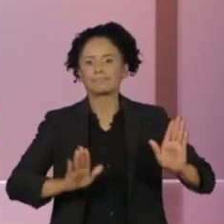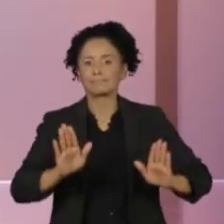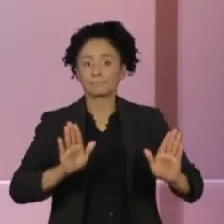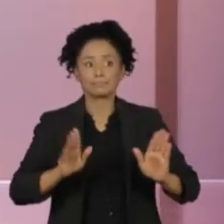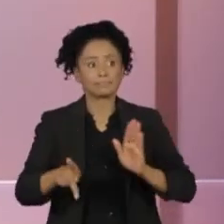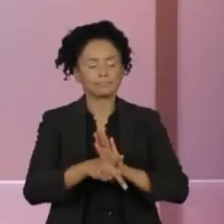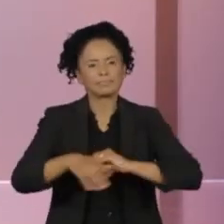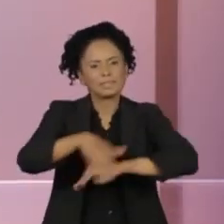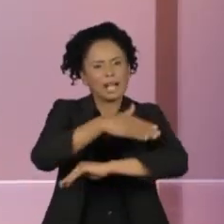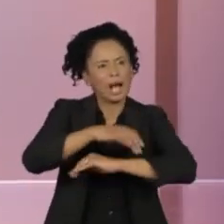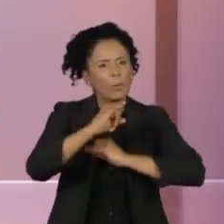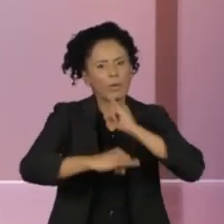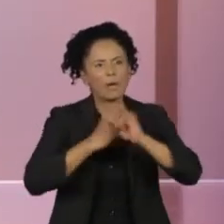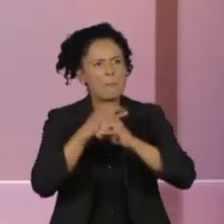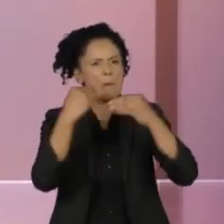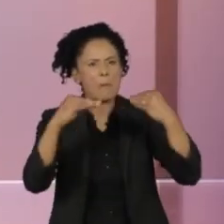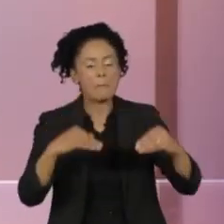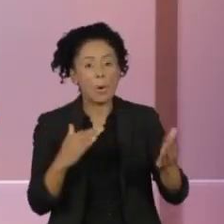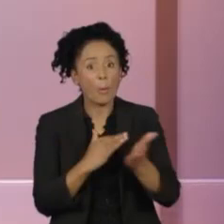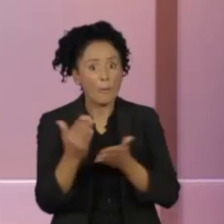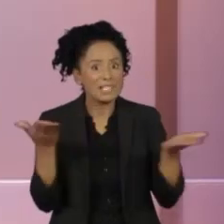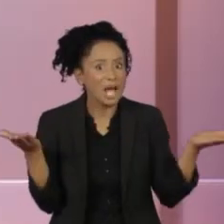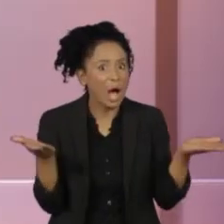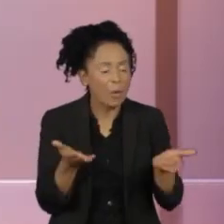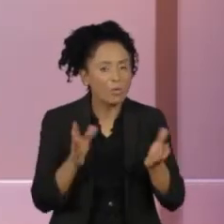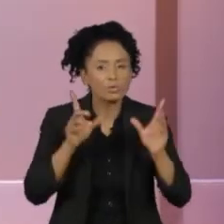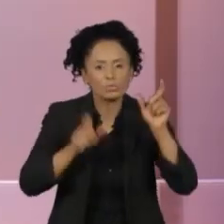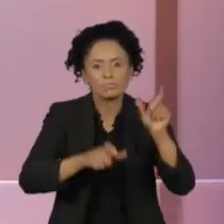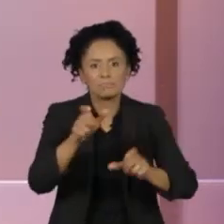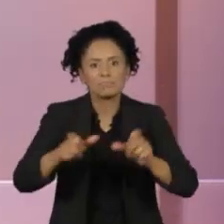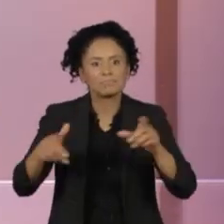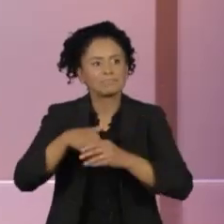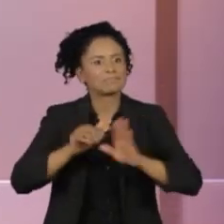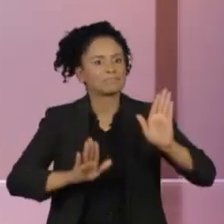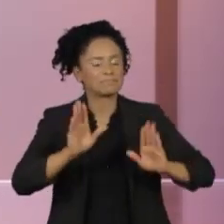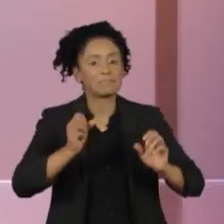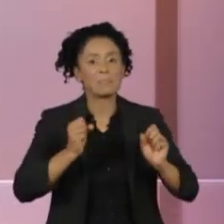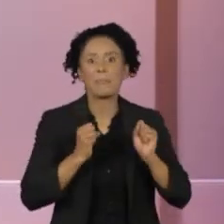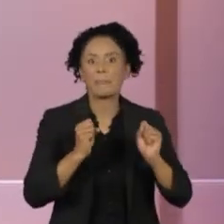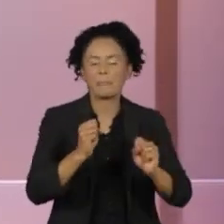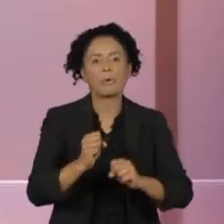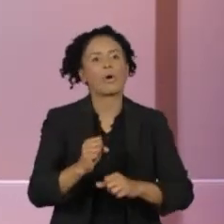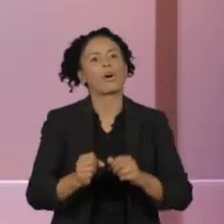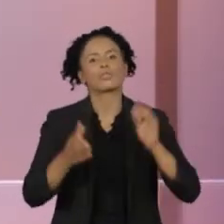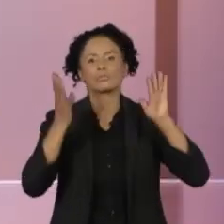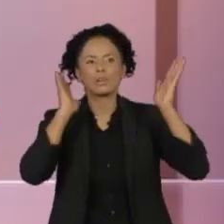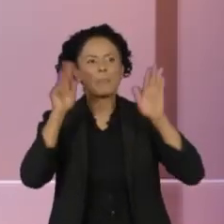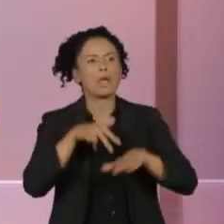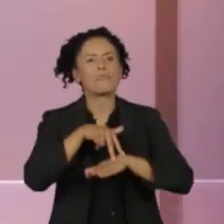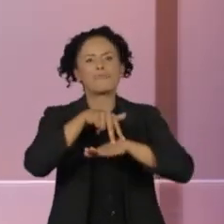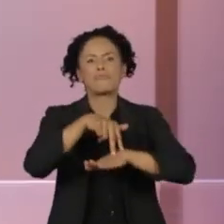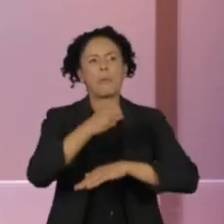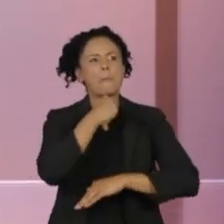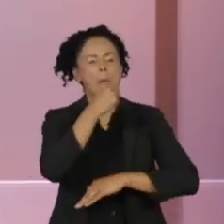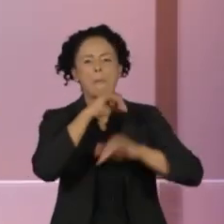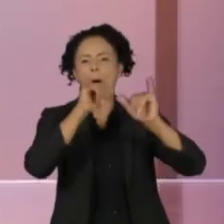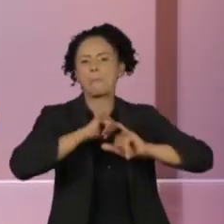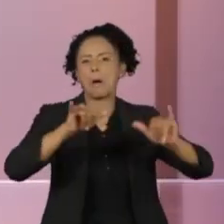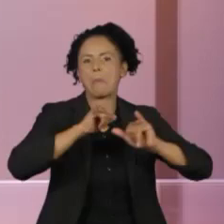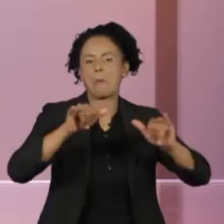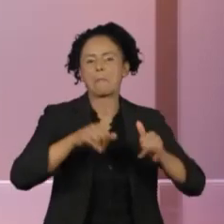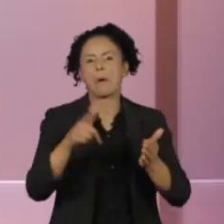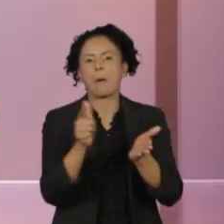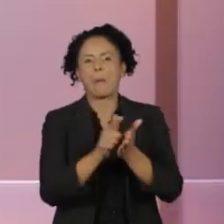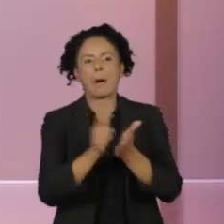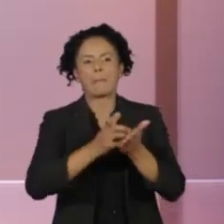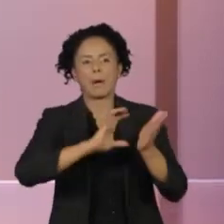internet, começou oficialmente hoje. Os candidatos já podem realizar comícios, pedir votos, distribuir material de campanha. As ações